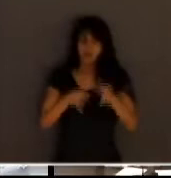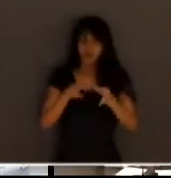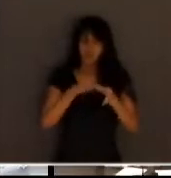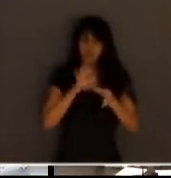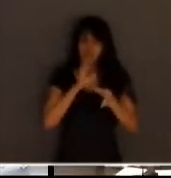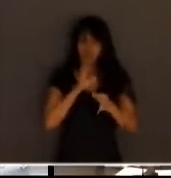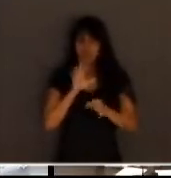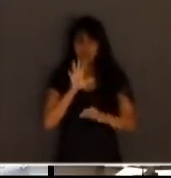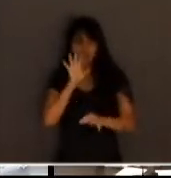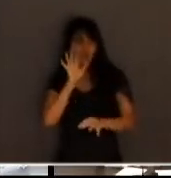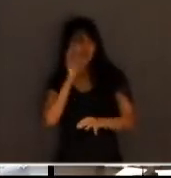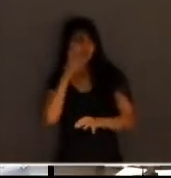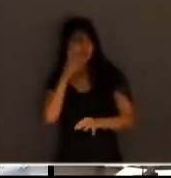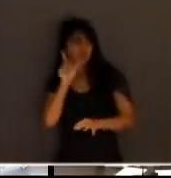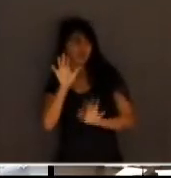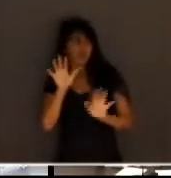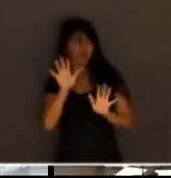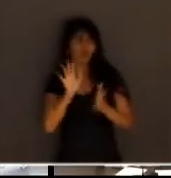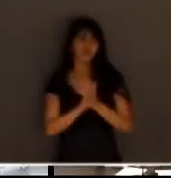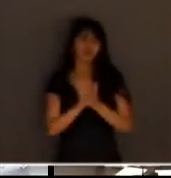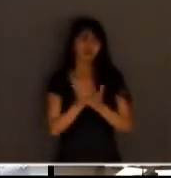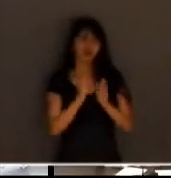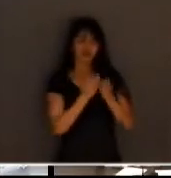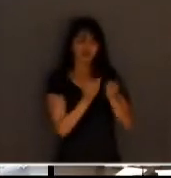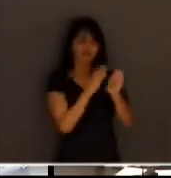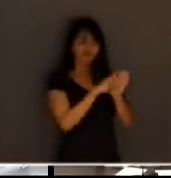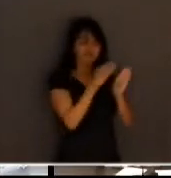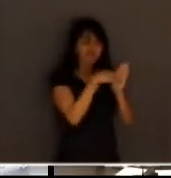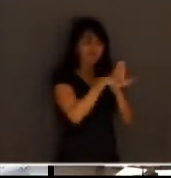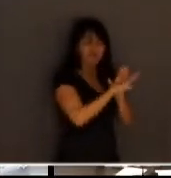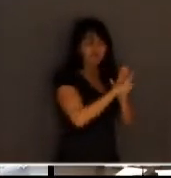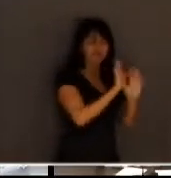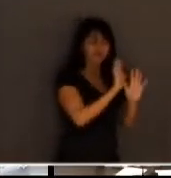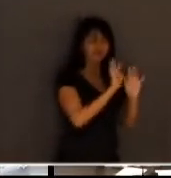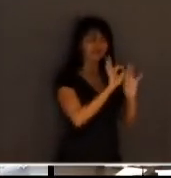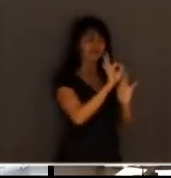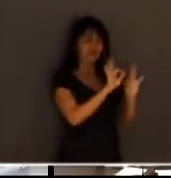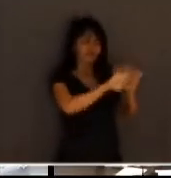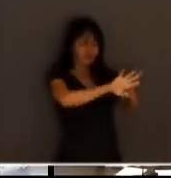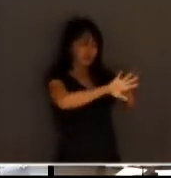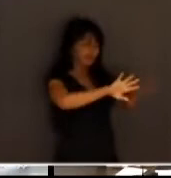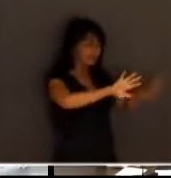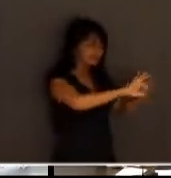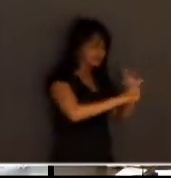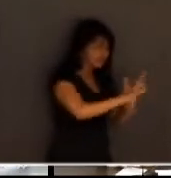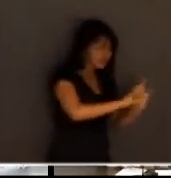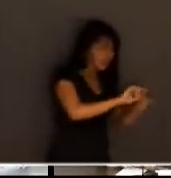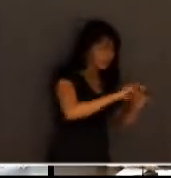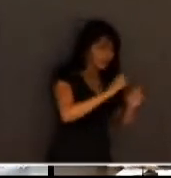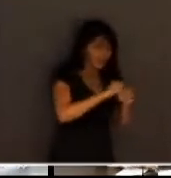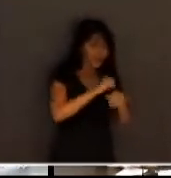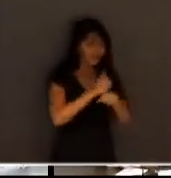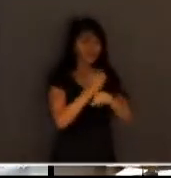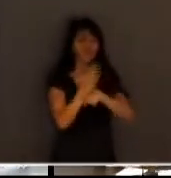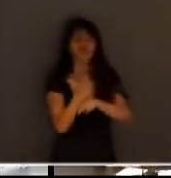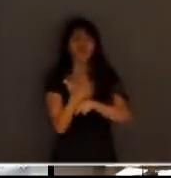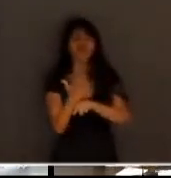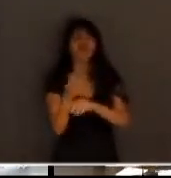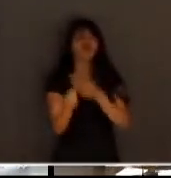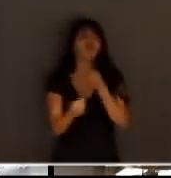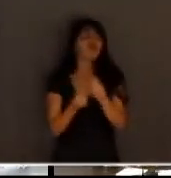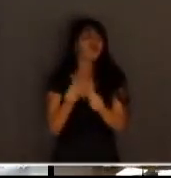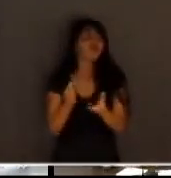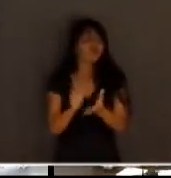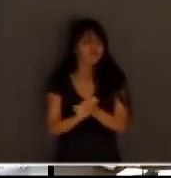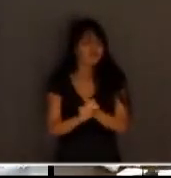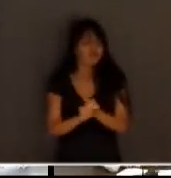Da porta para dentro, ele resolve tudo. Separa jurado, faz isso, faz aquilo. Mas, e da porta para fora? O jurado chegar